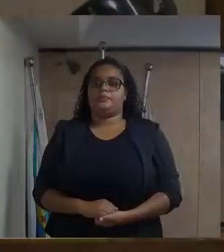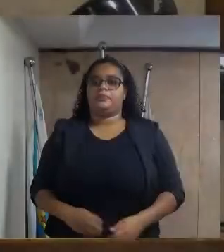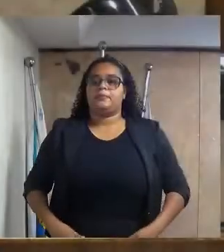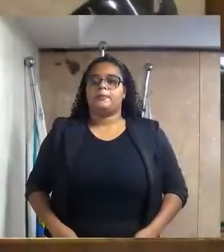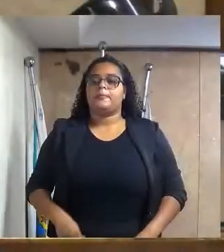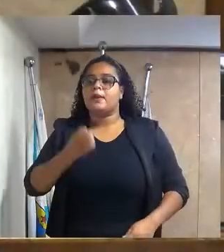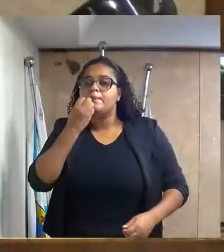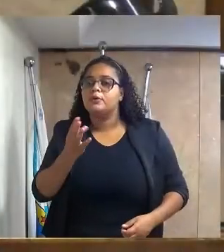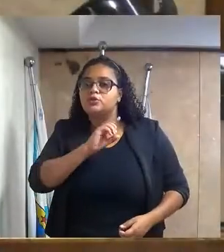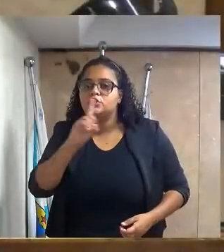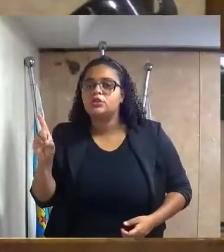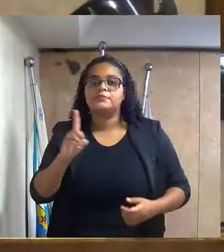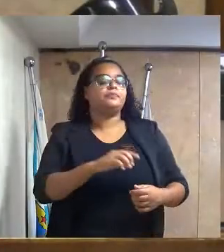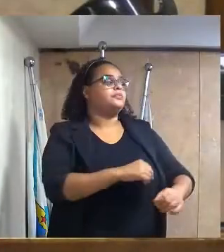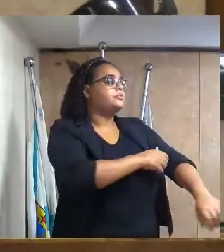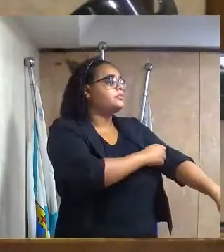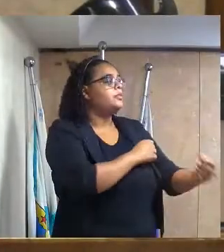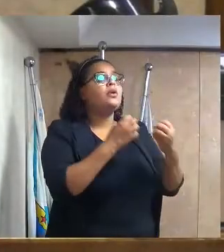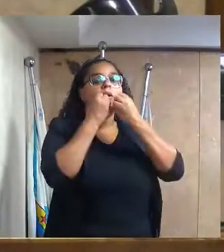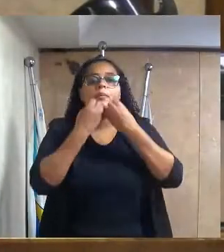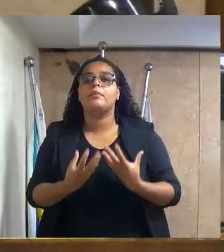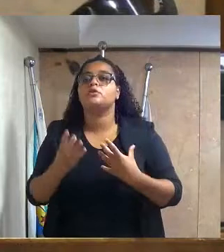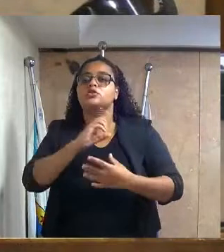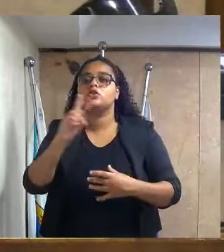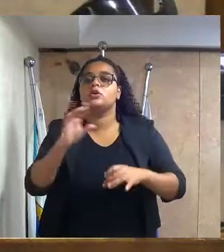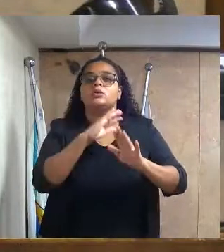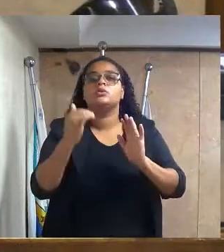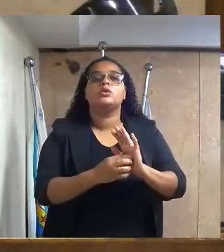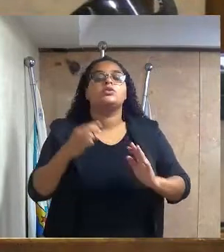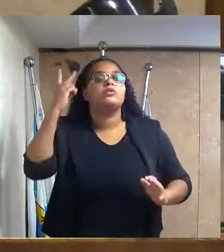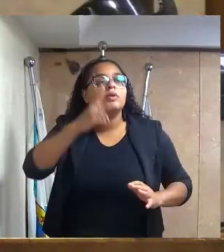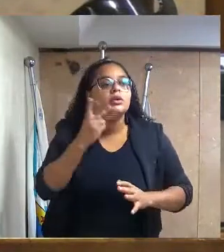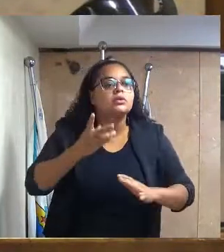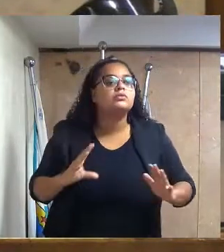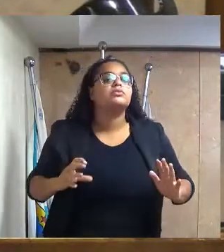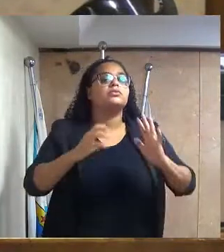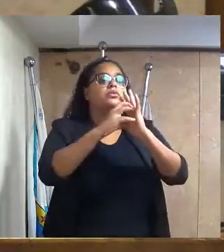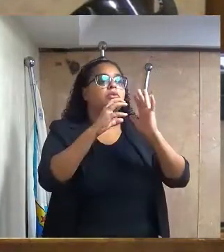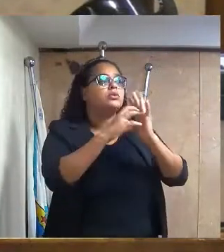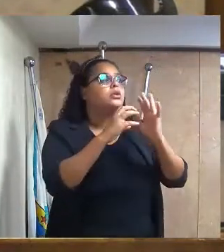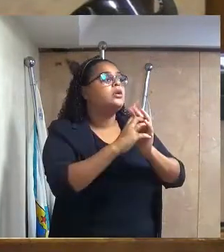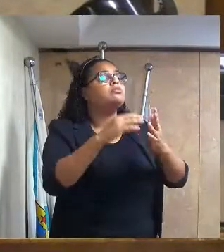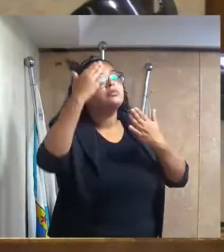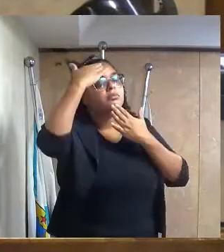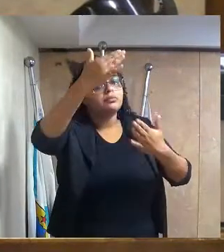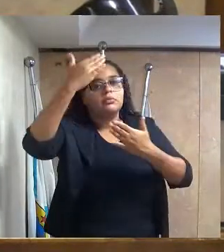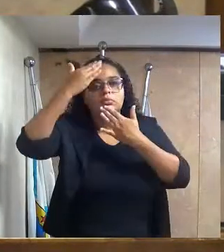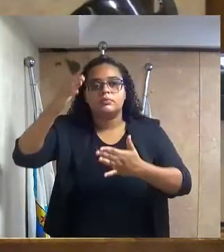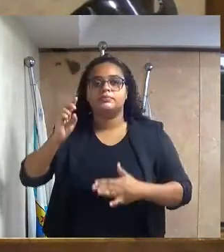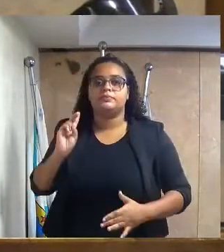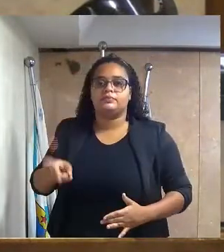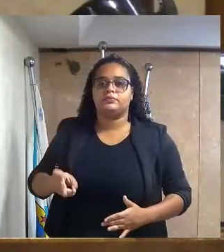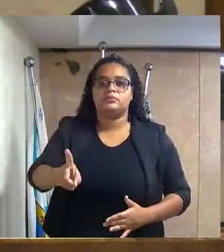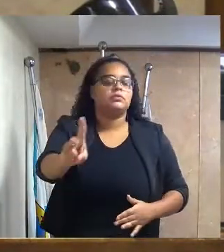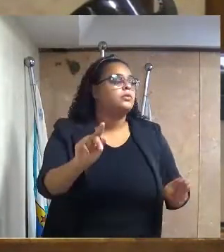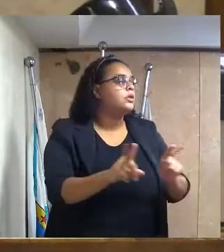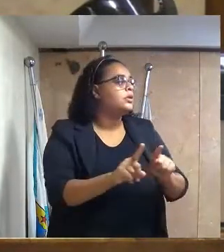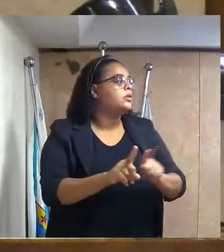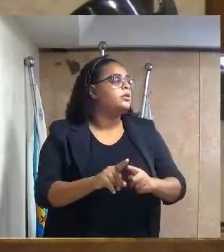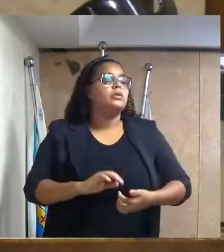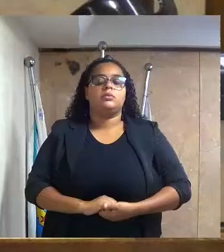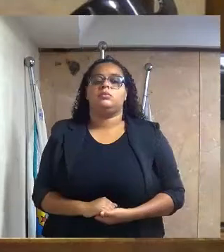Bom dia, bom dia a todos os vereadores, funcionários desta casa, nosso muito obrigado sempre. Deus